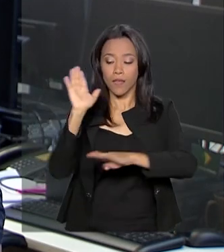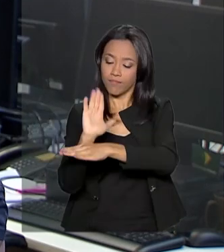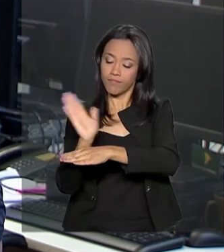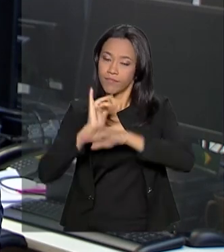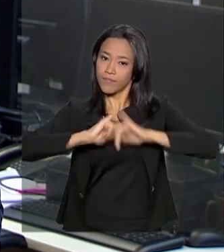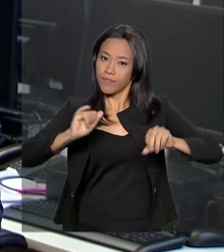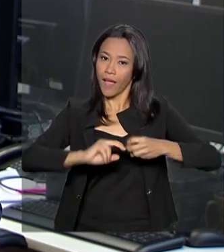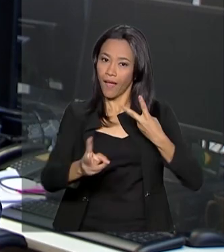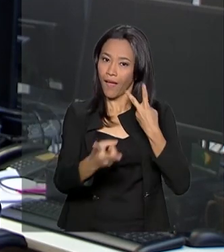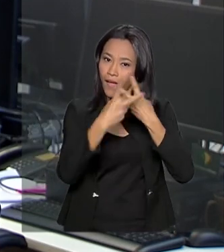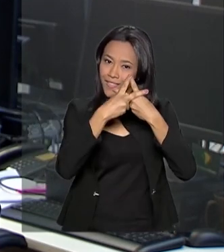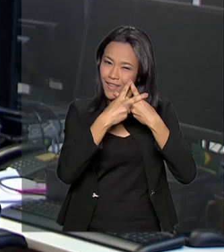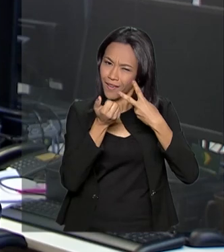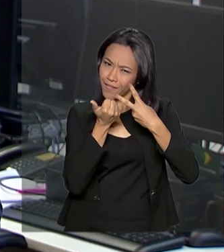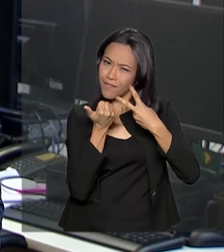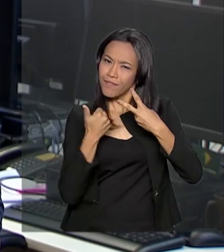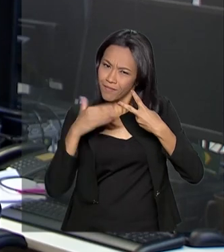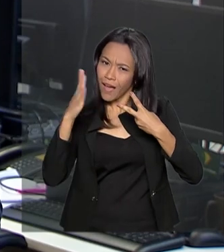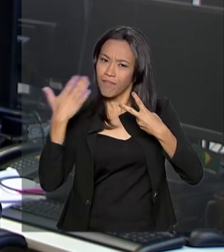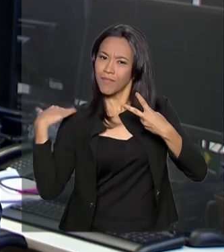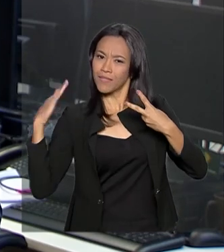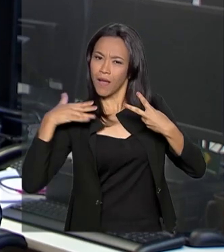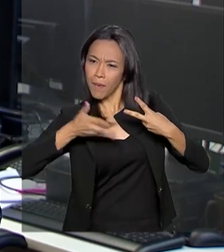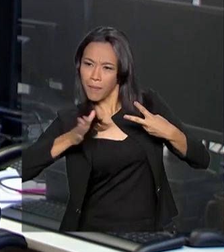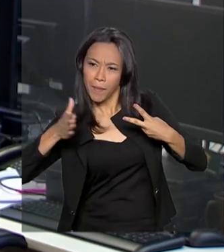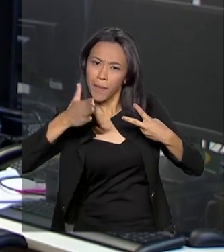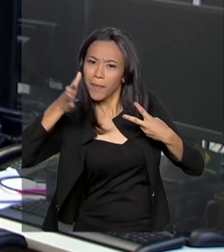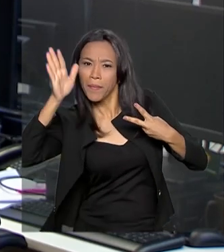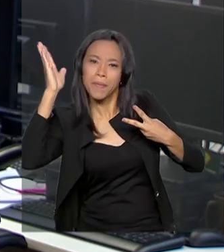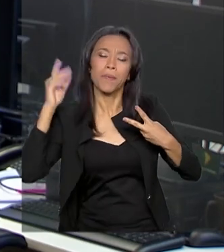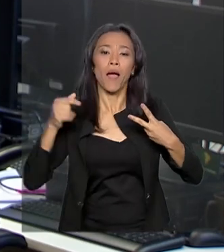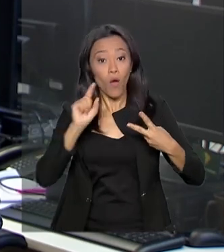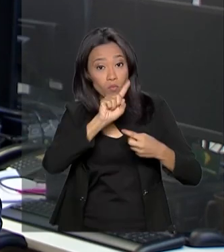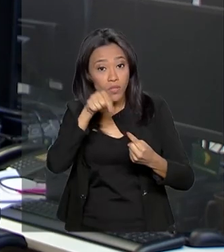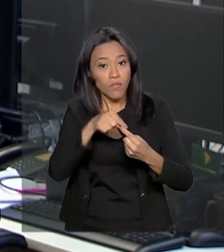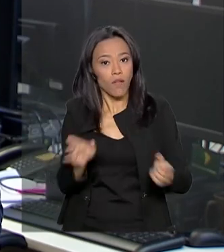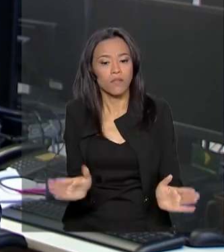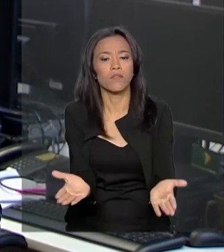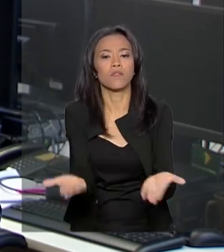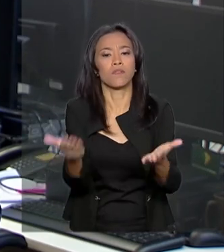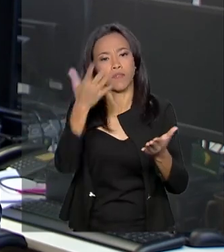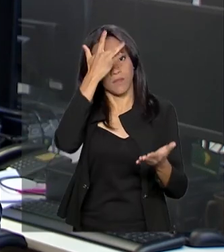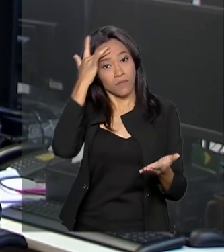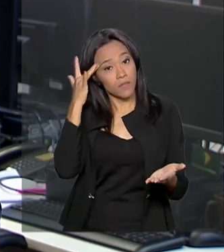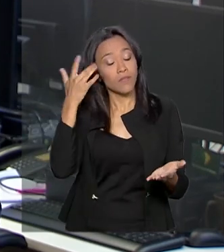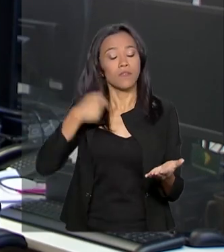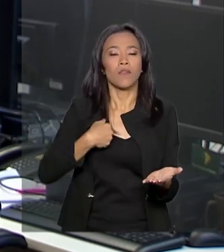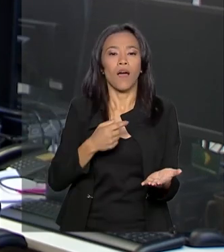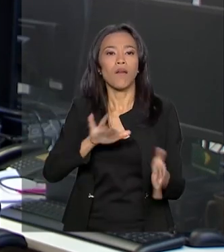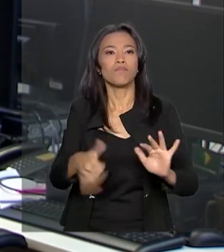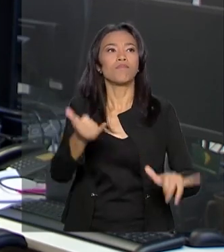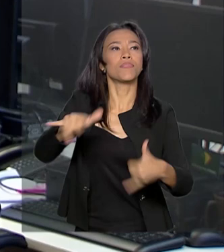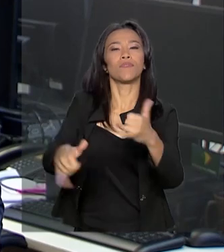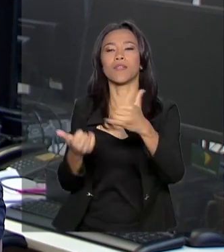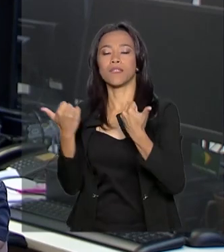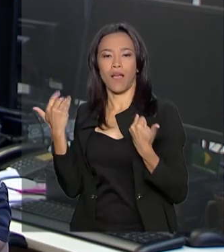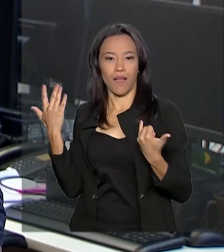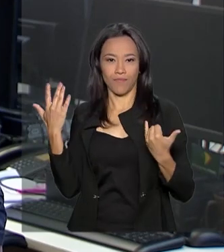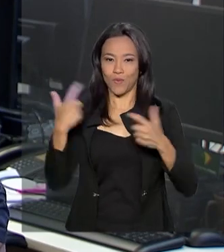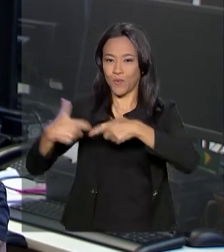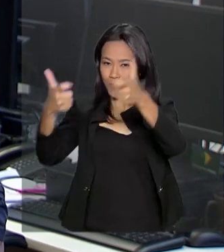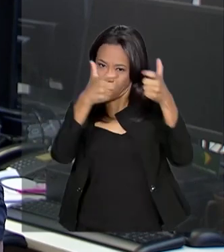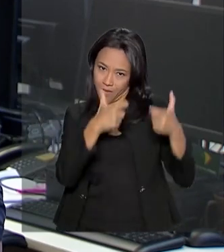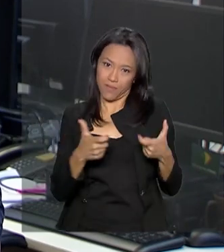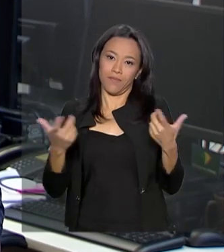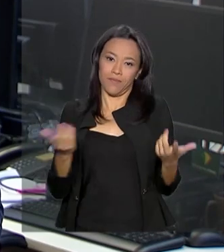hashtag Vá Além do Futebol, para também incentivar os turistas a aproveitar os diversos passeios que cada região